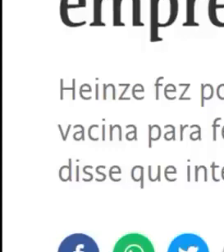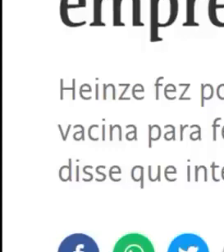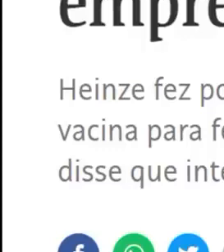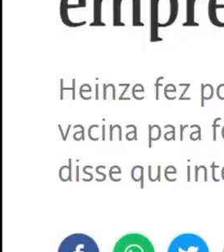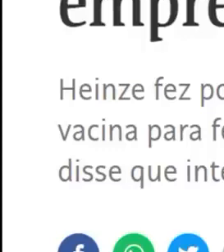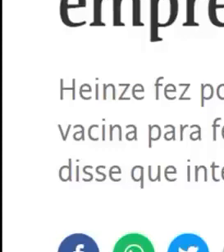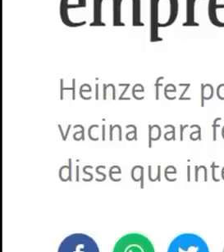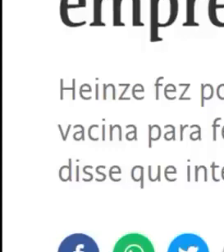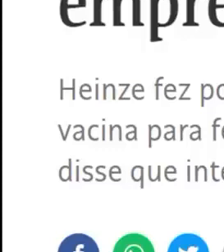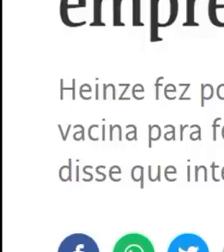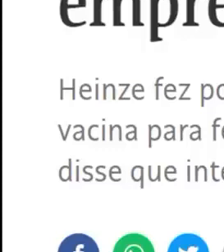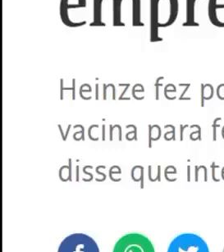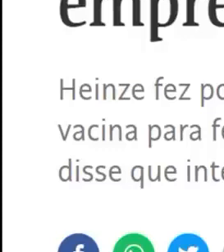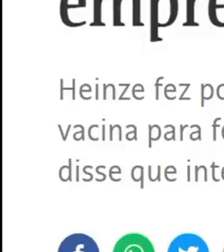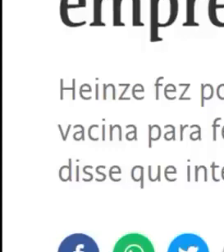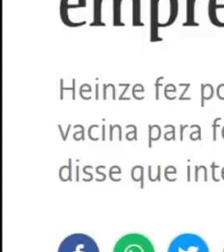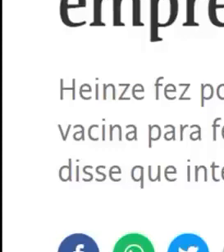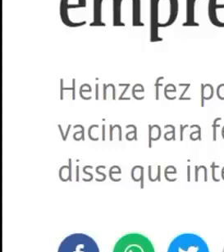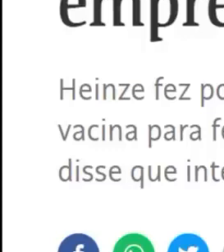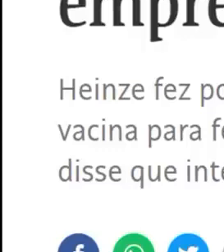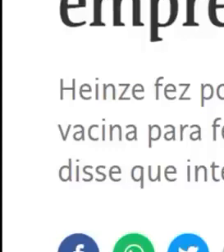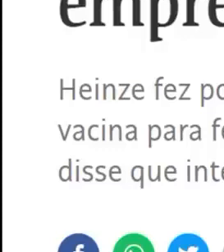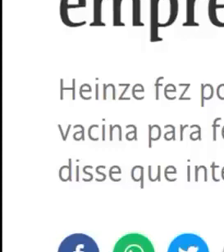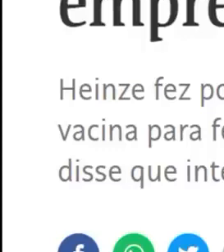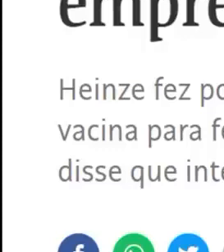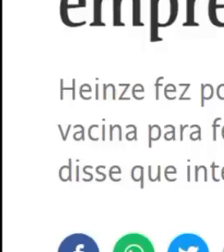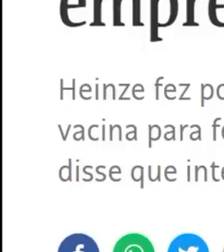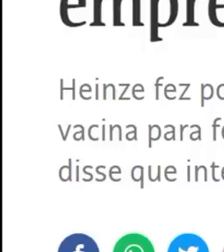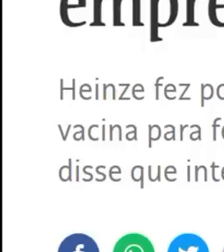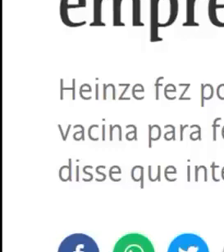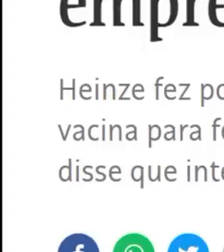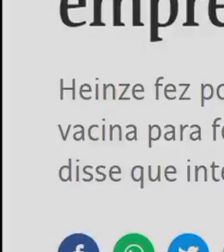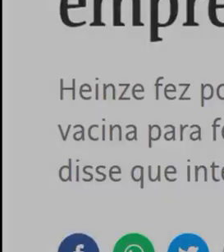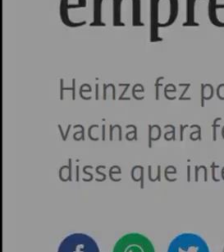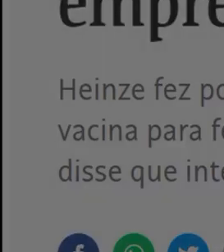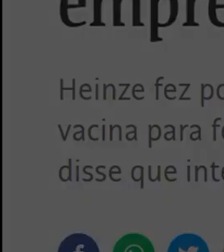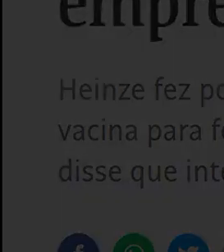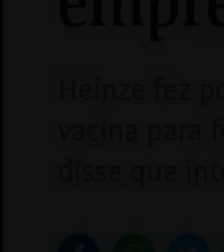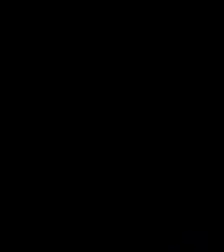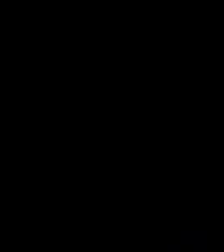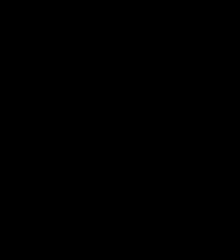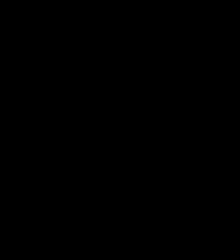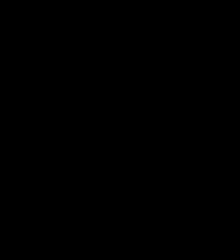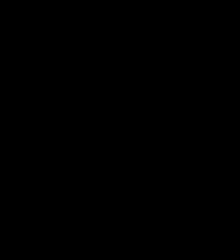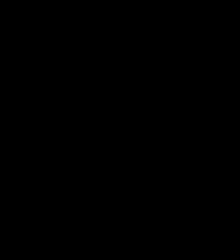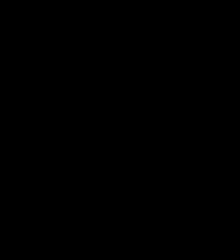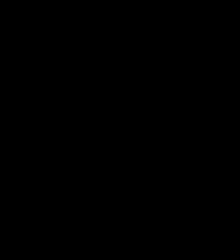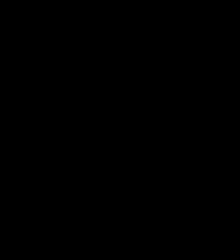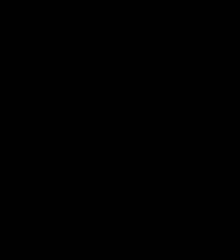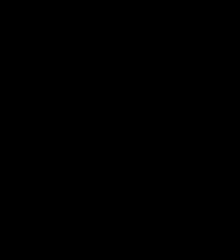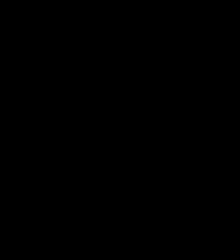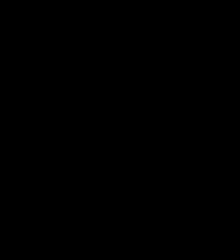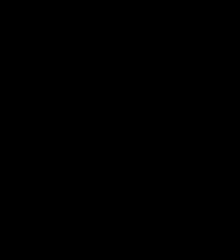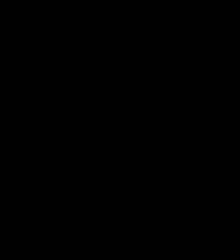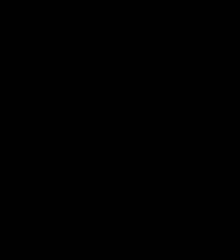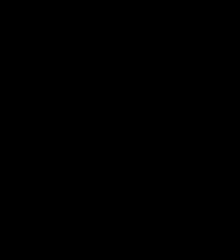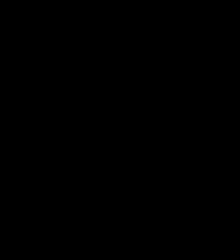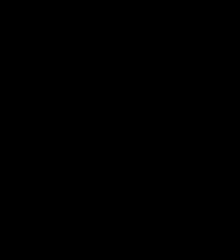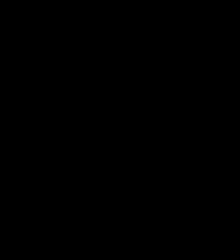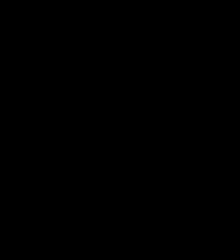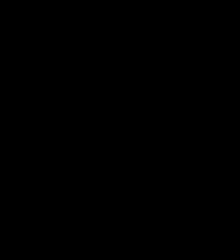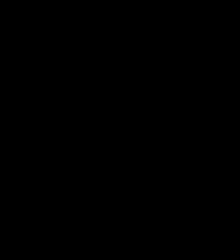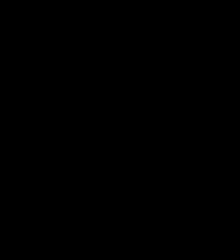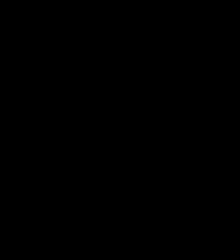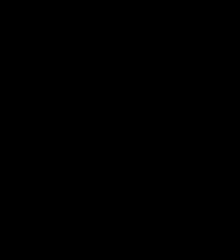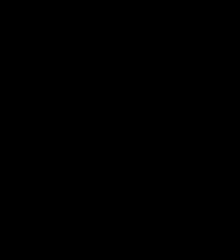O senador disse que a intenção foi salvar vidas. Olha aqui, esse pessoal que defende o Bolsonaro com muita paixão, vários